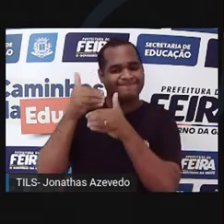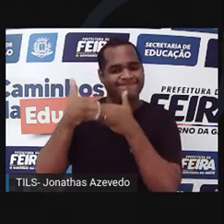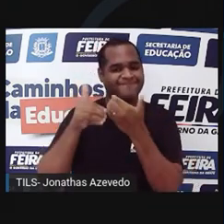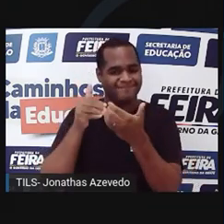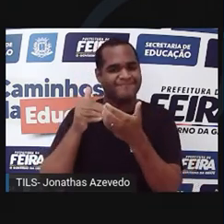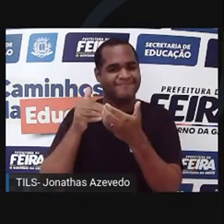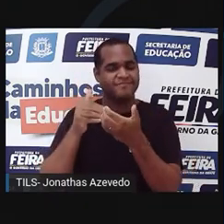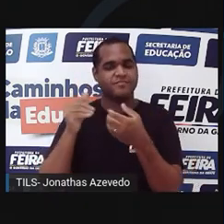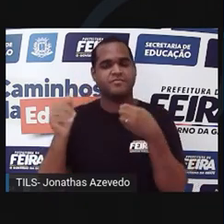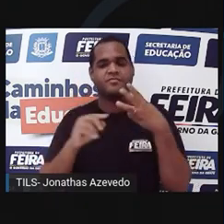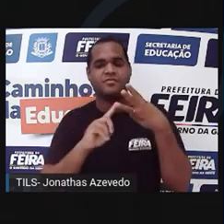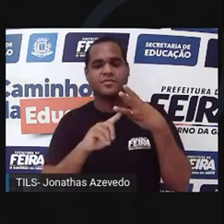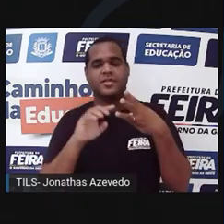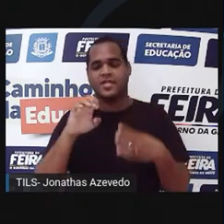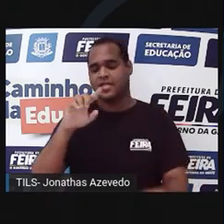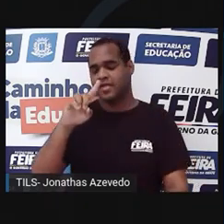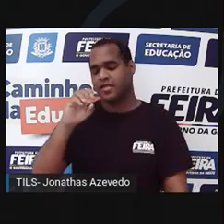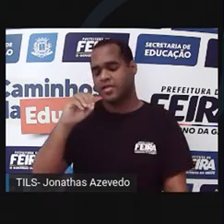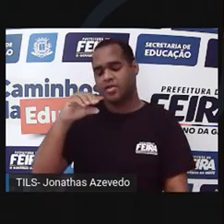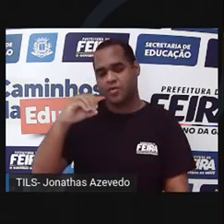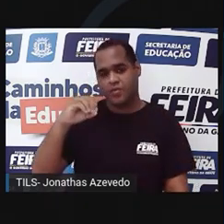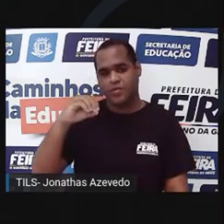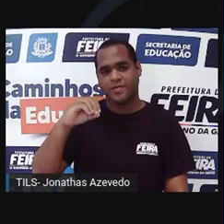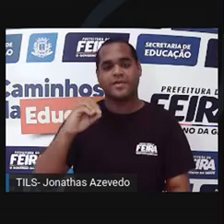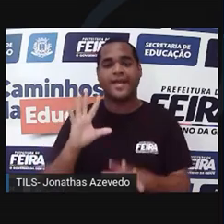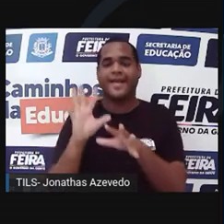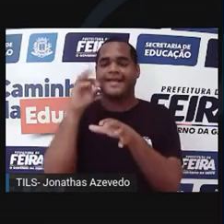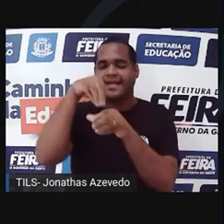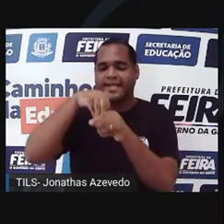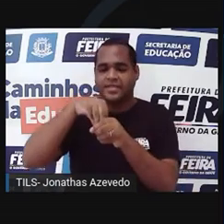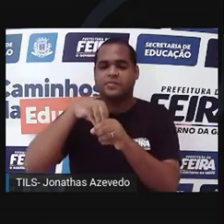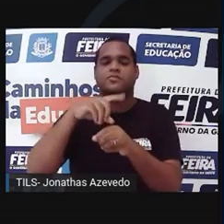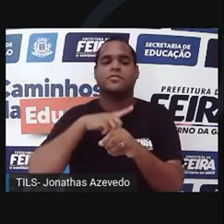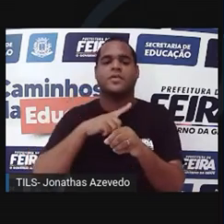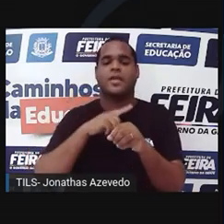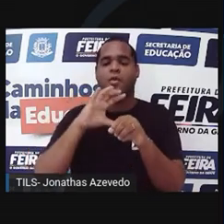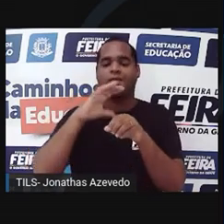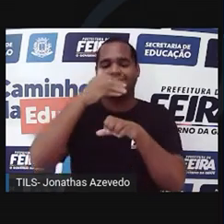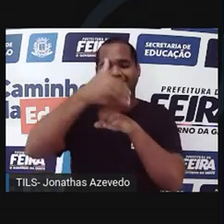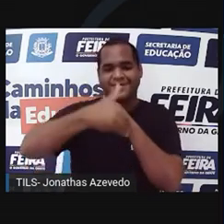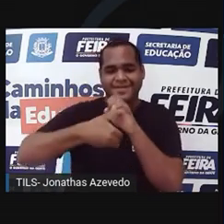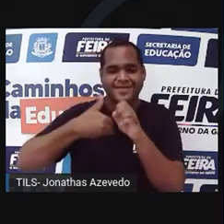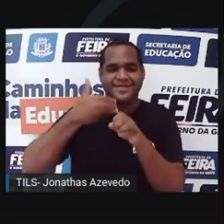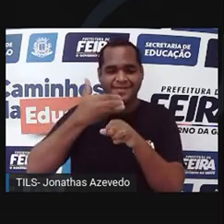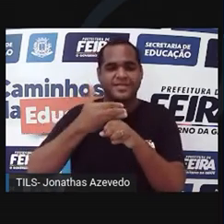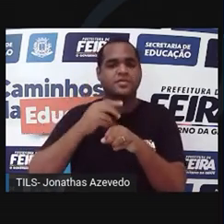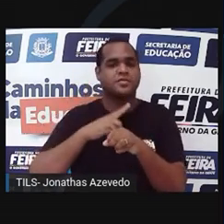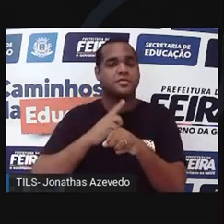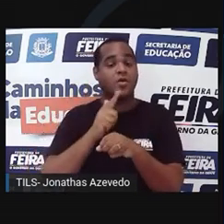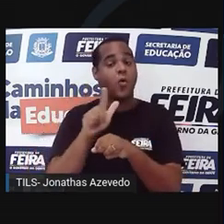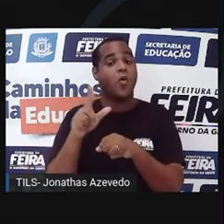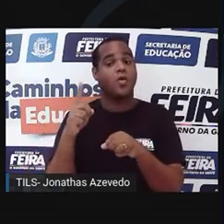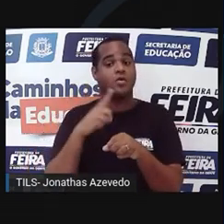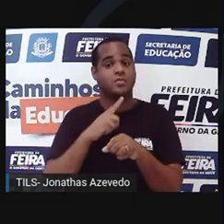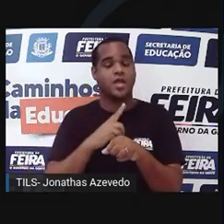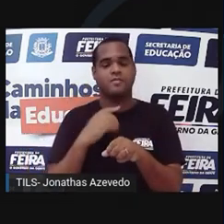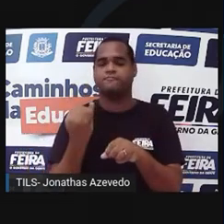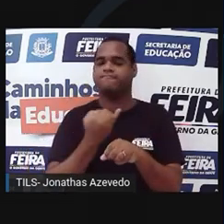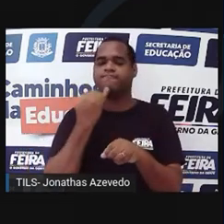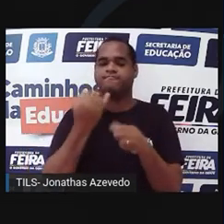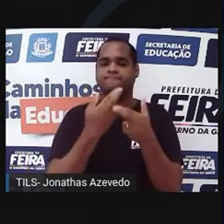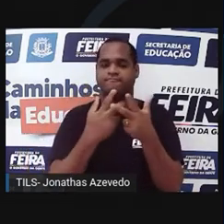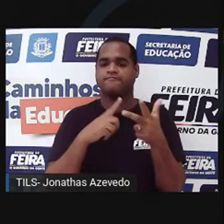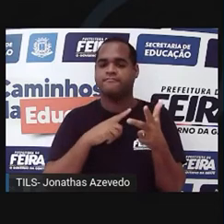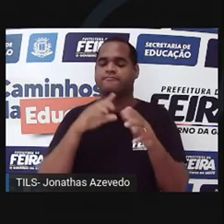fruto. E o endocarpo é a parte mais interna, que pode revestir a semente. A classificação dos frutos é